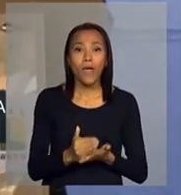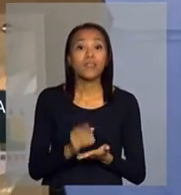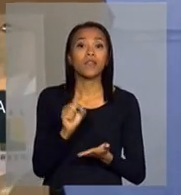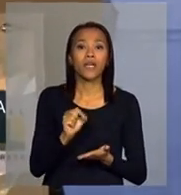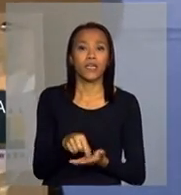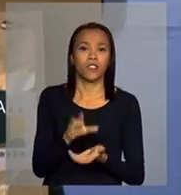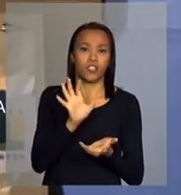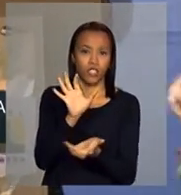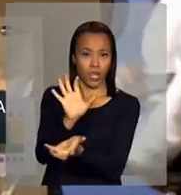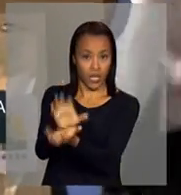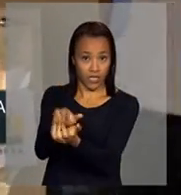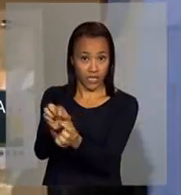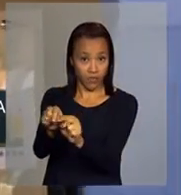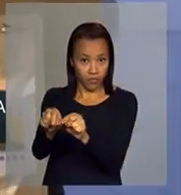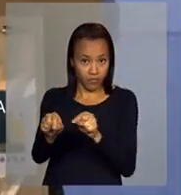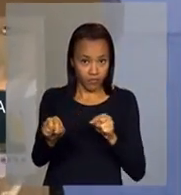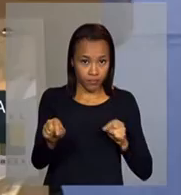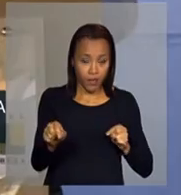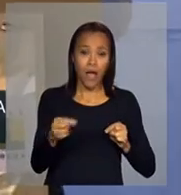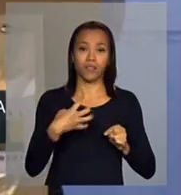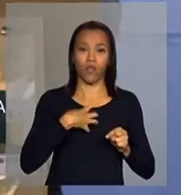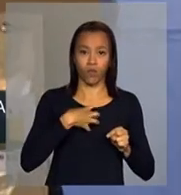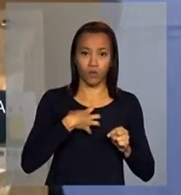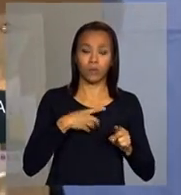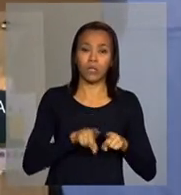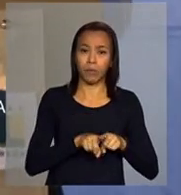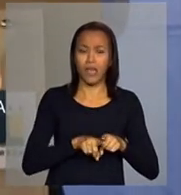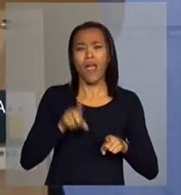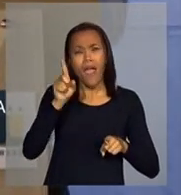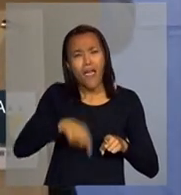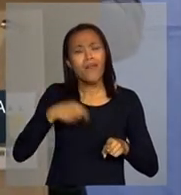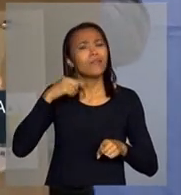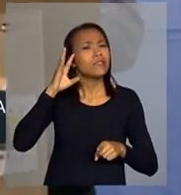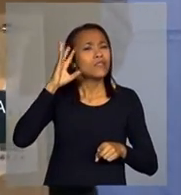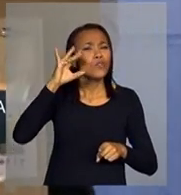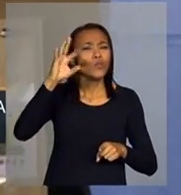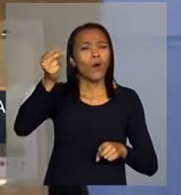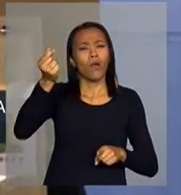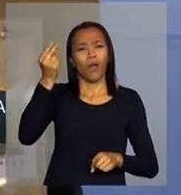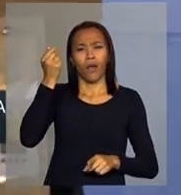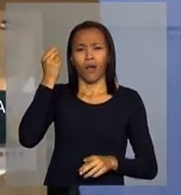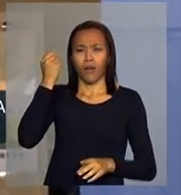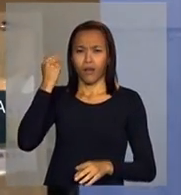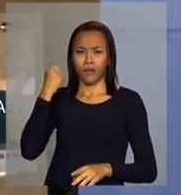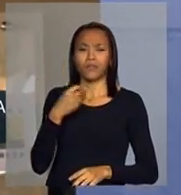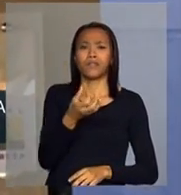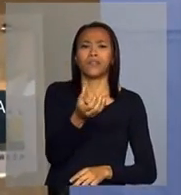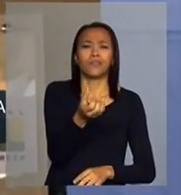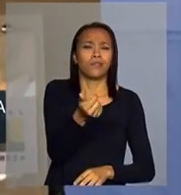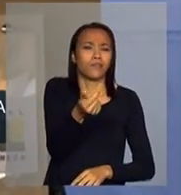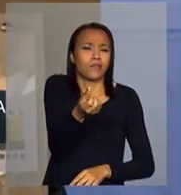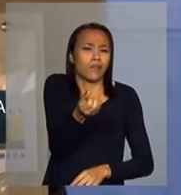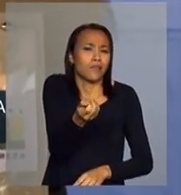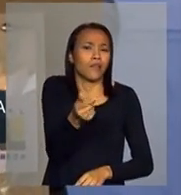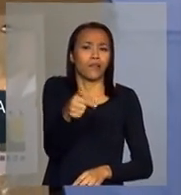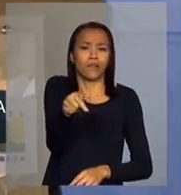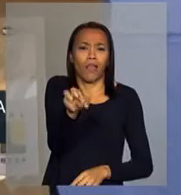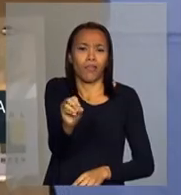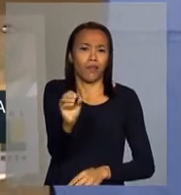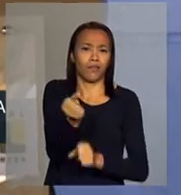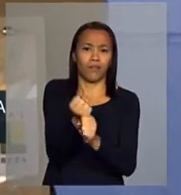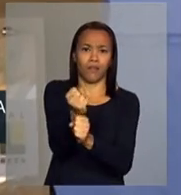-Salvador, nós vamos ter também a opção, que é um sonho antigo, sonho demais, presidenta, de 60, 70 anos,